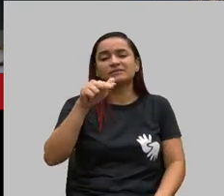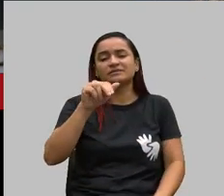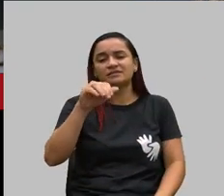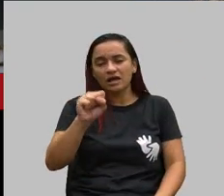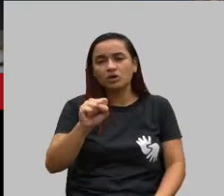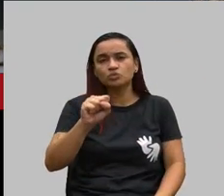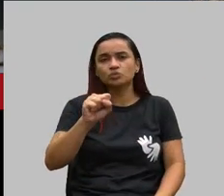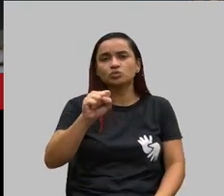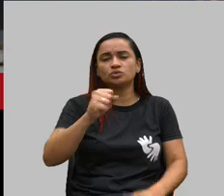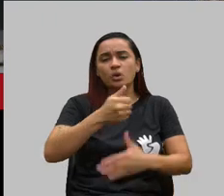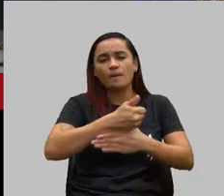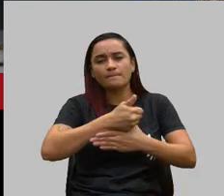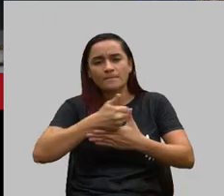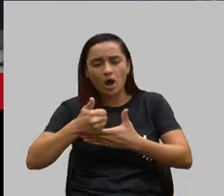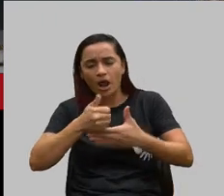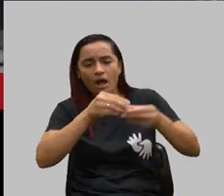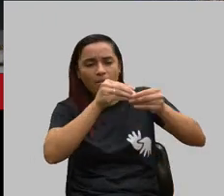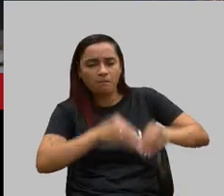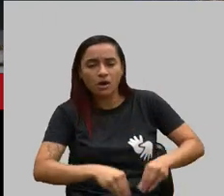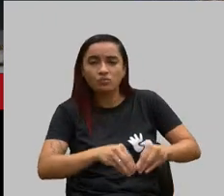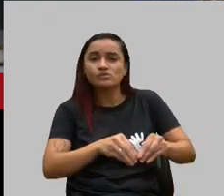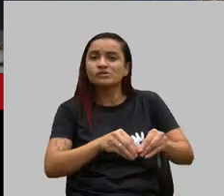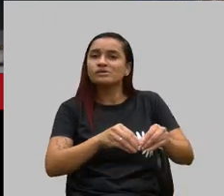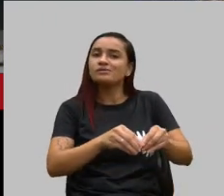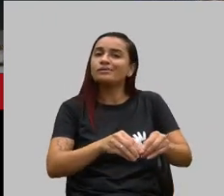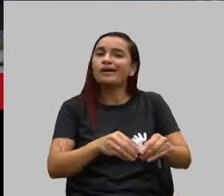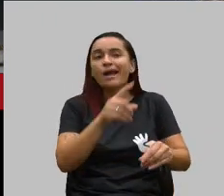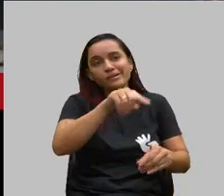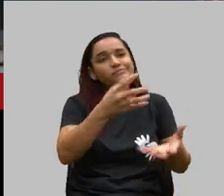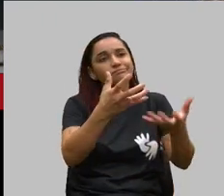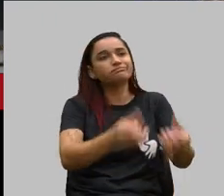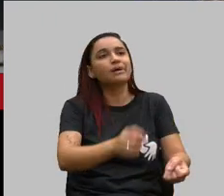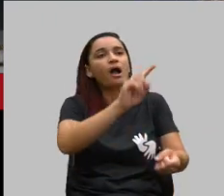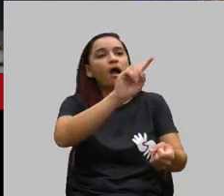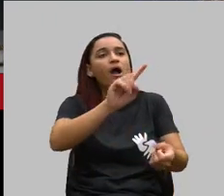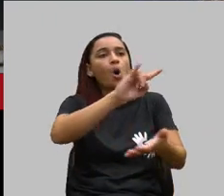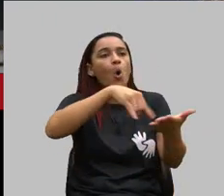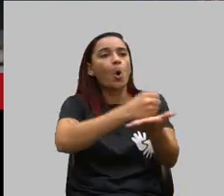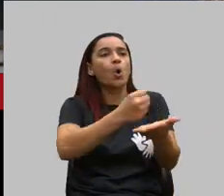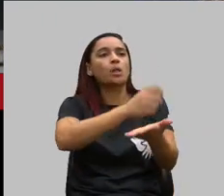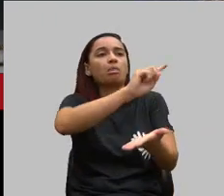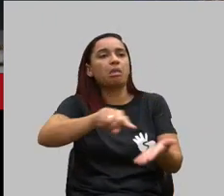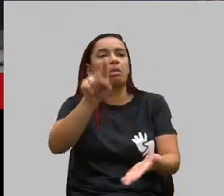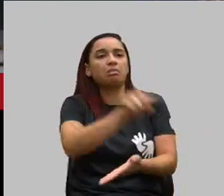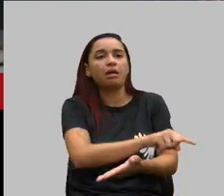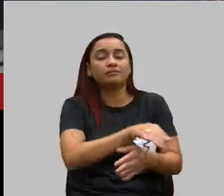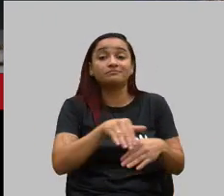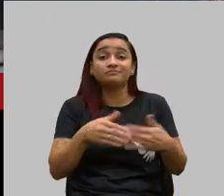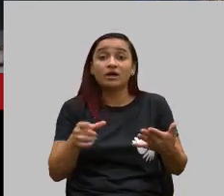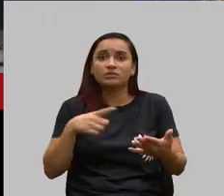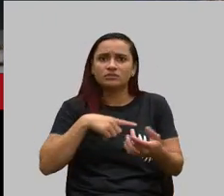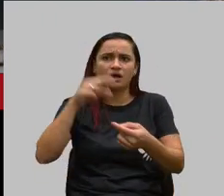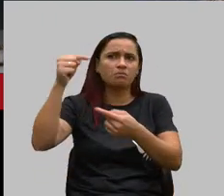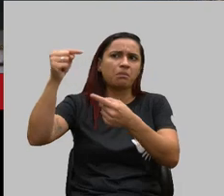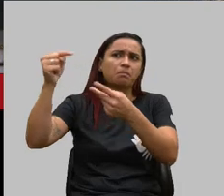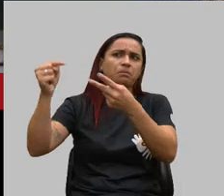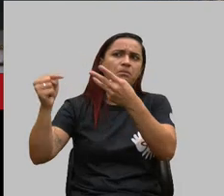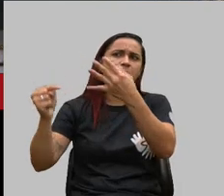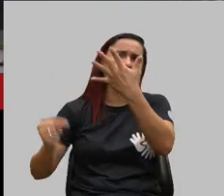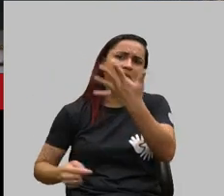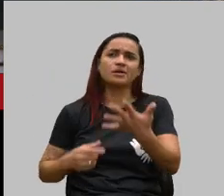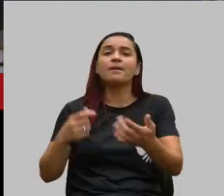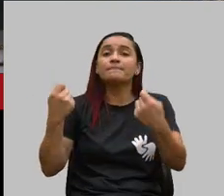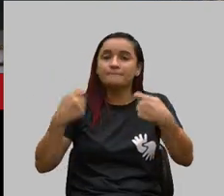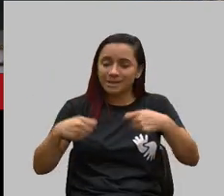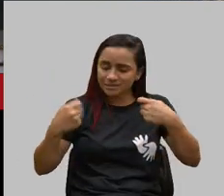que compensam fazer a rescisão contratual. Então, são vários casos que realmente a gente precisa discutir para a gente chegar em um